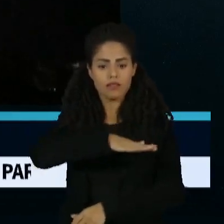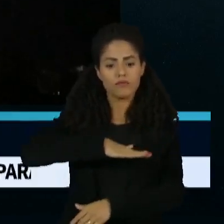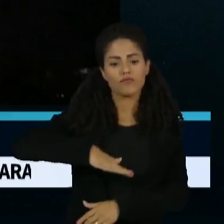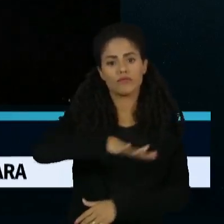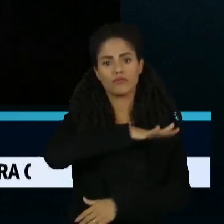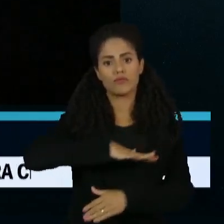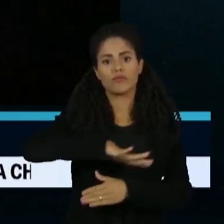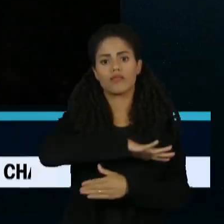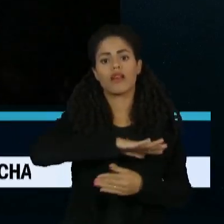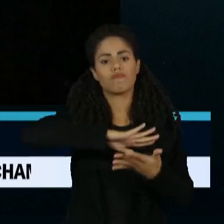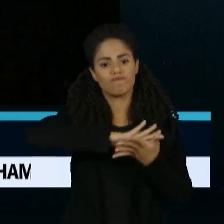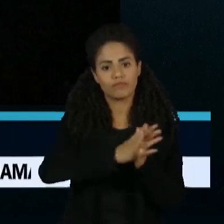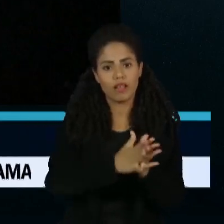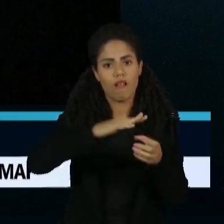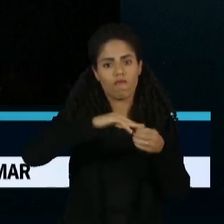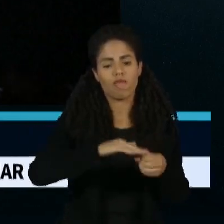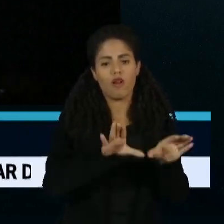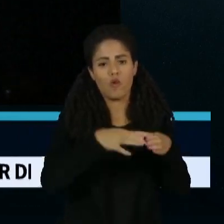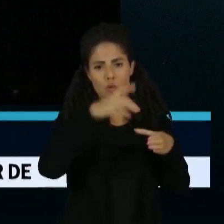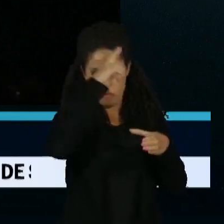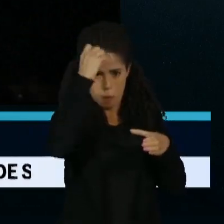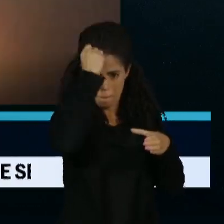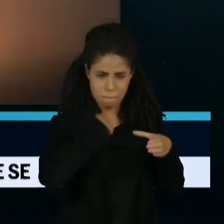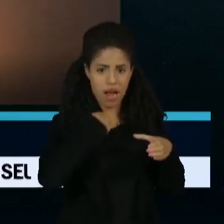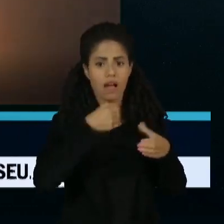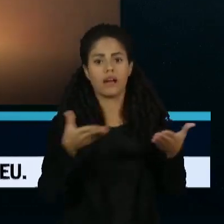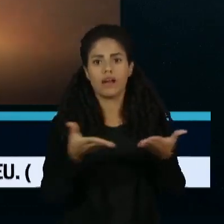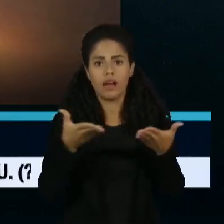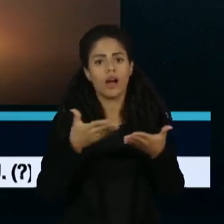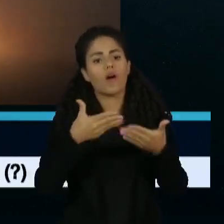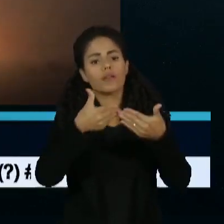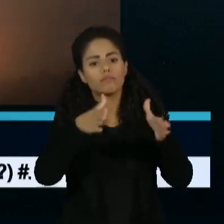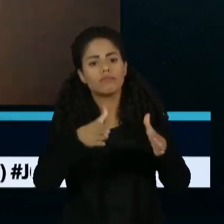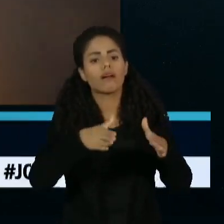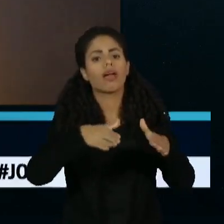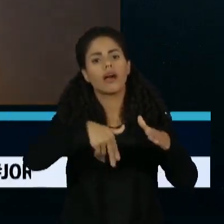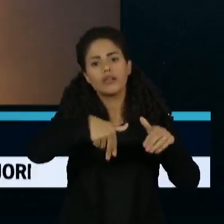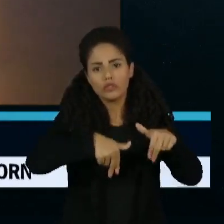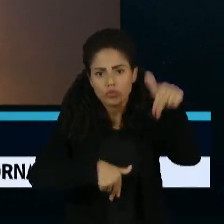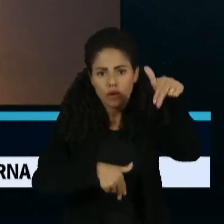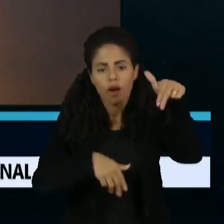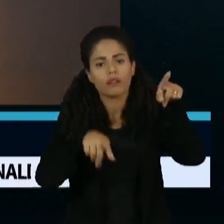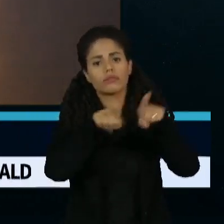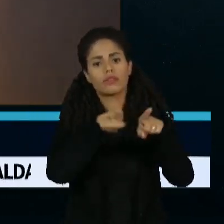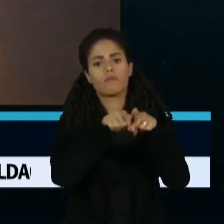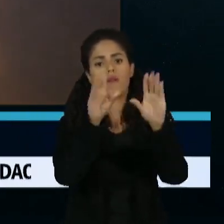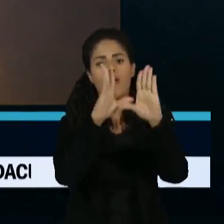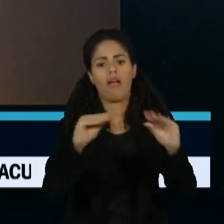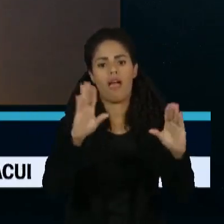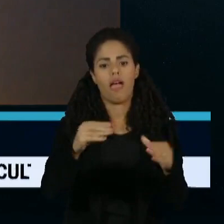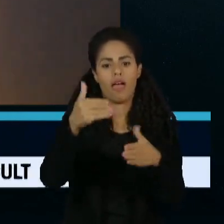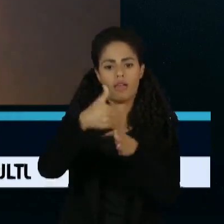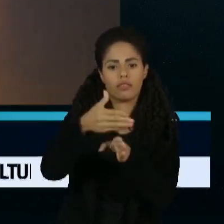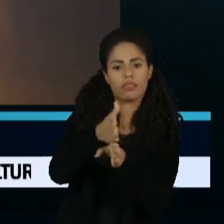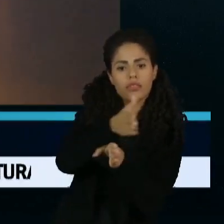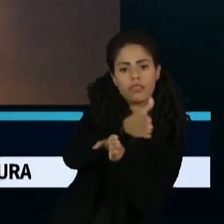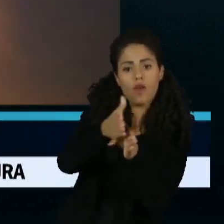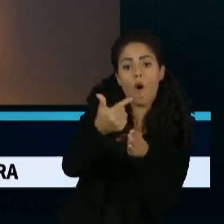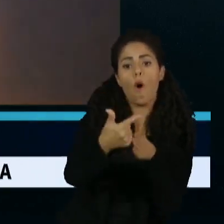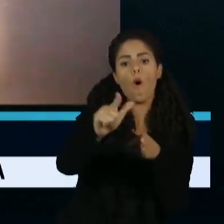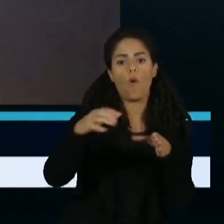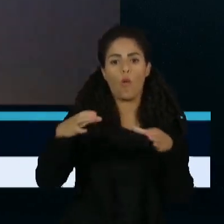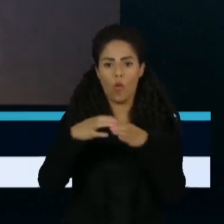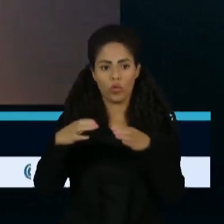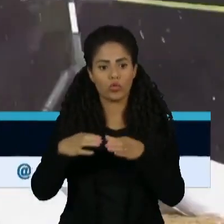destruir o Hamas. E que não há interesse em abrir outra frente ao norte, na fronteira com o Líbano, onde está outro grupo